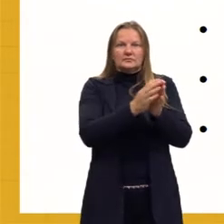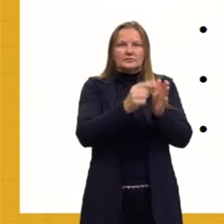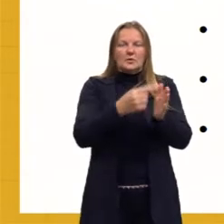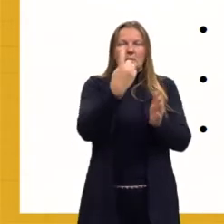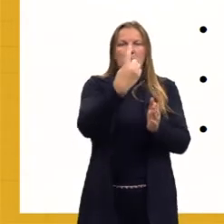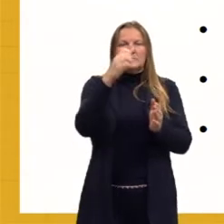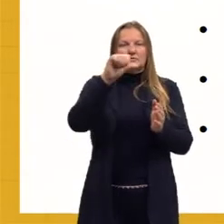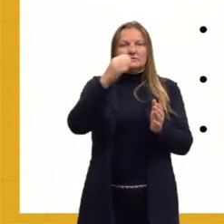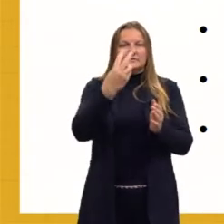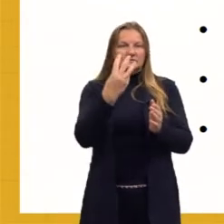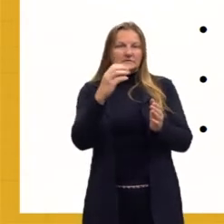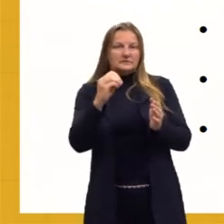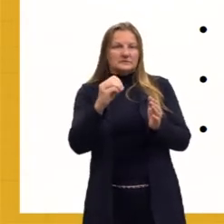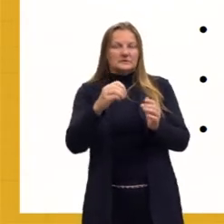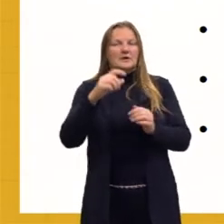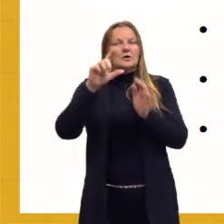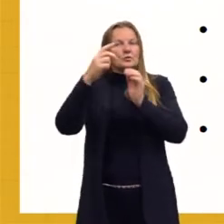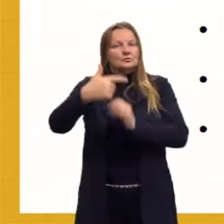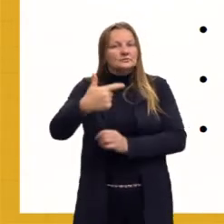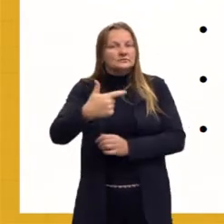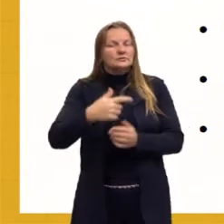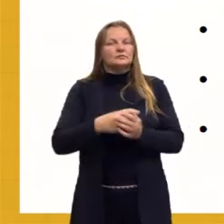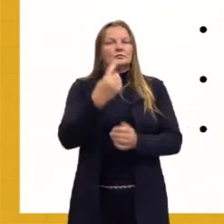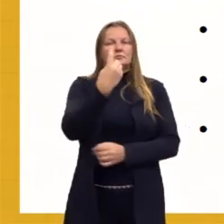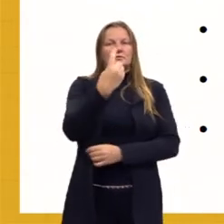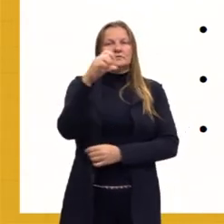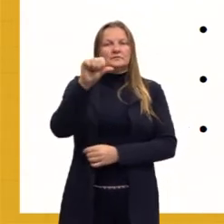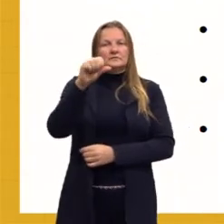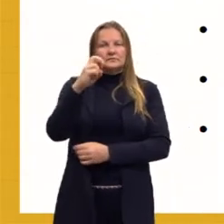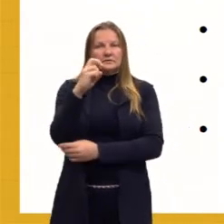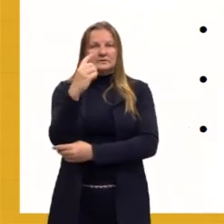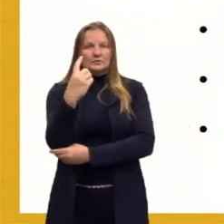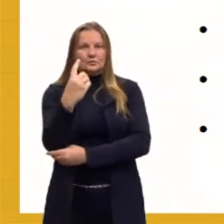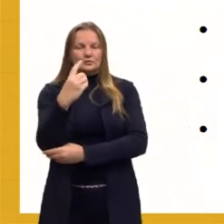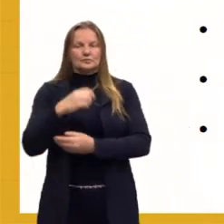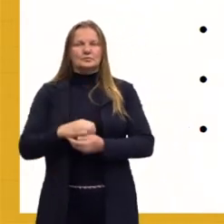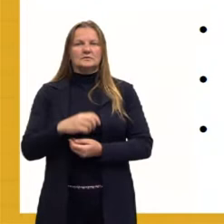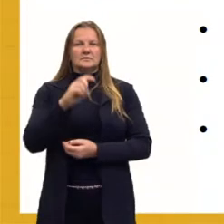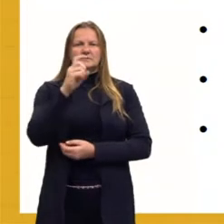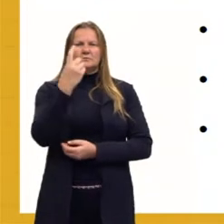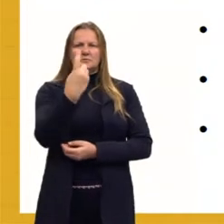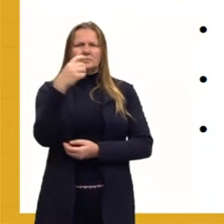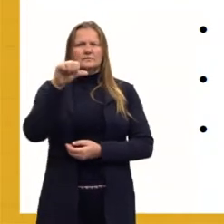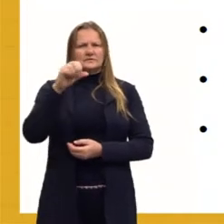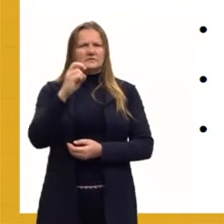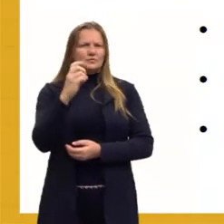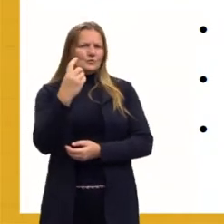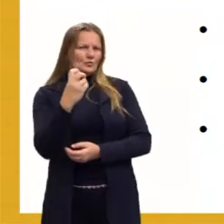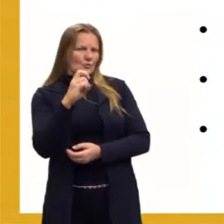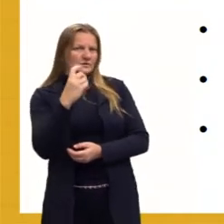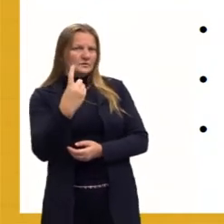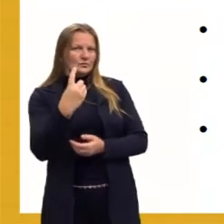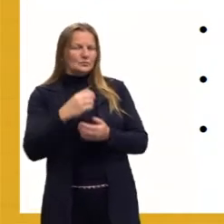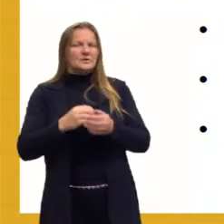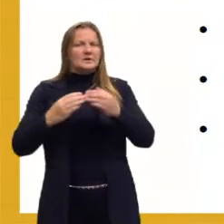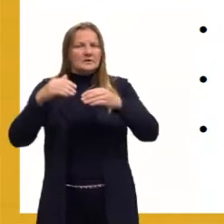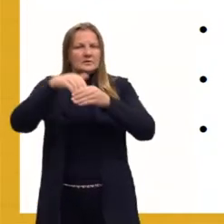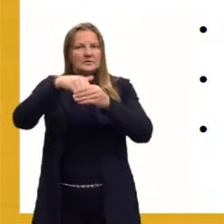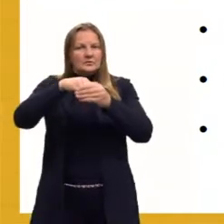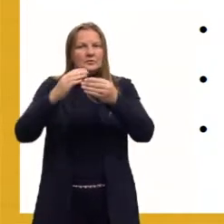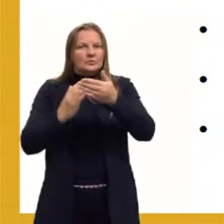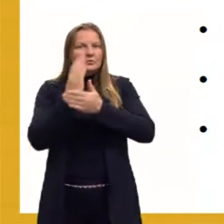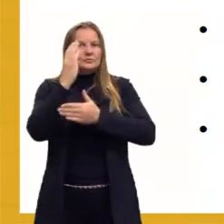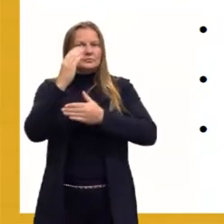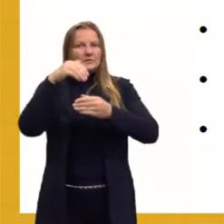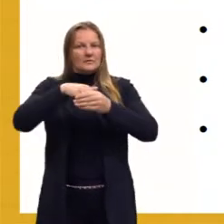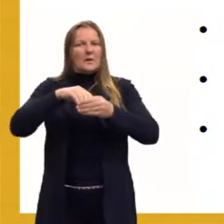1930 e o outro em 1951. Em 1951, ele é eleito, ele tem